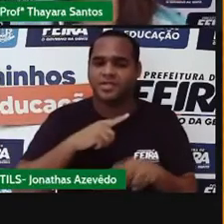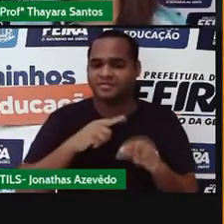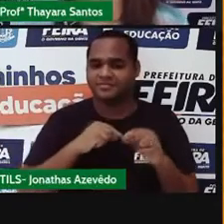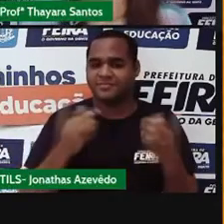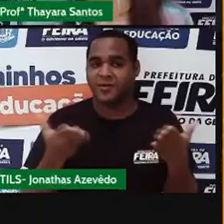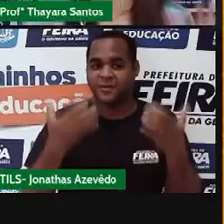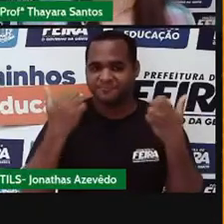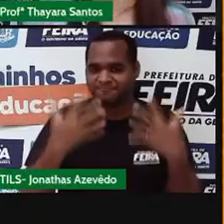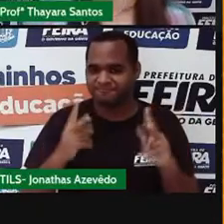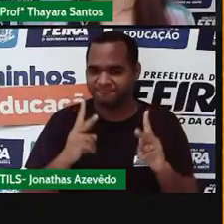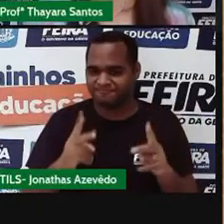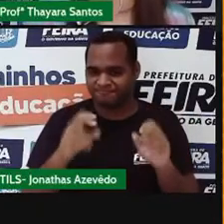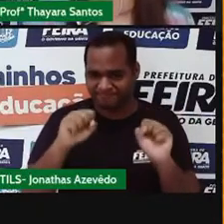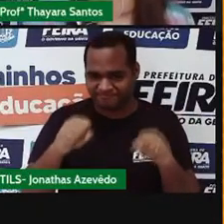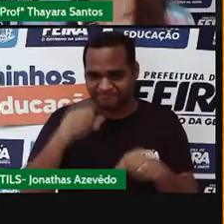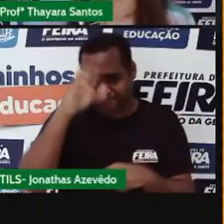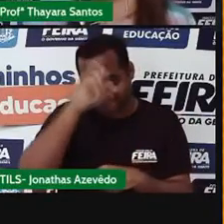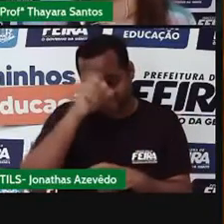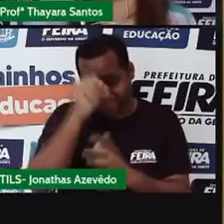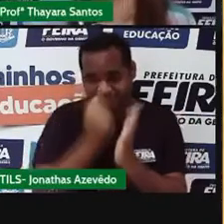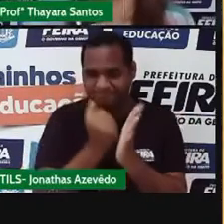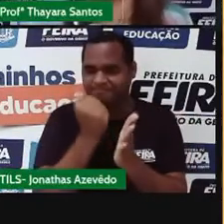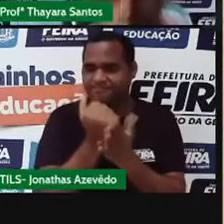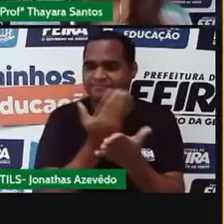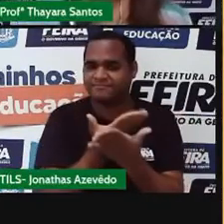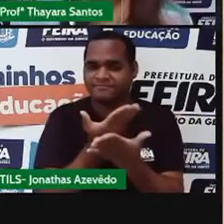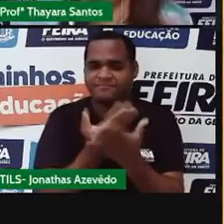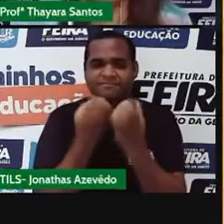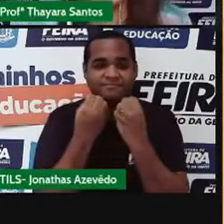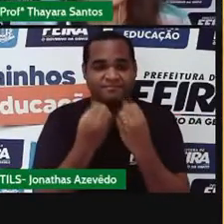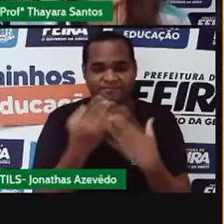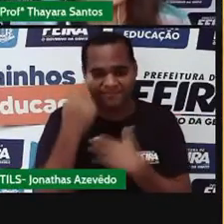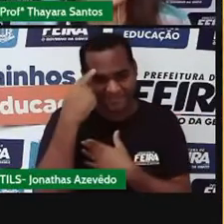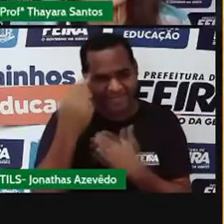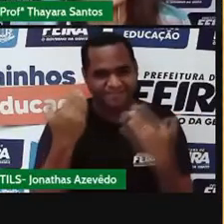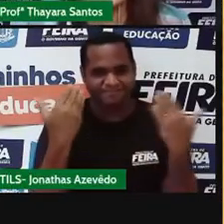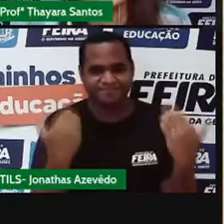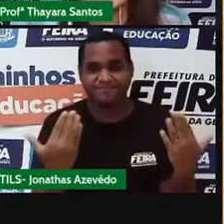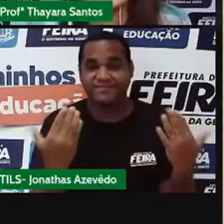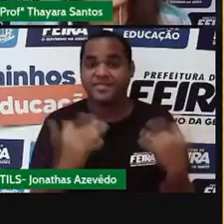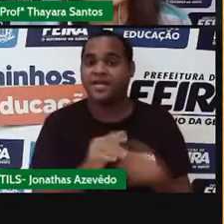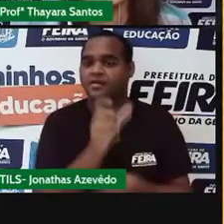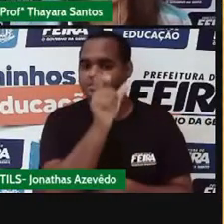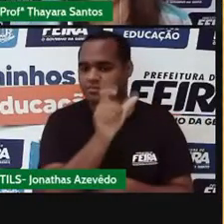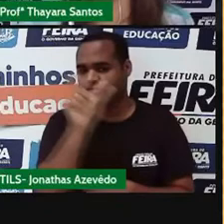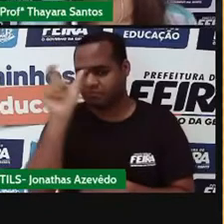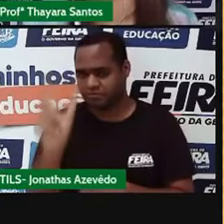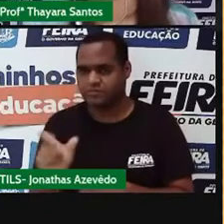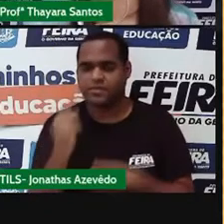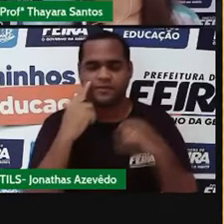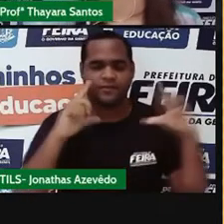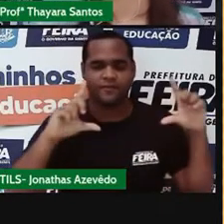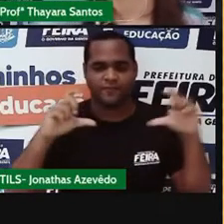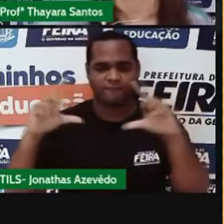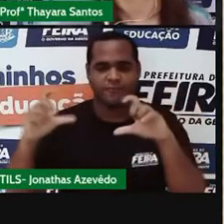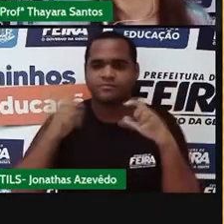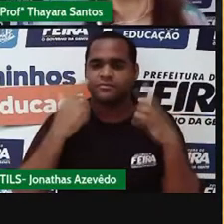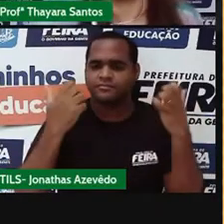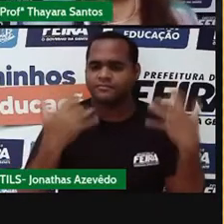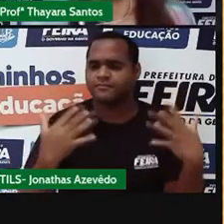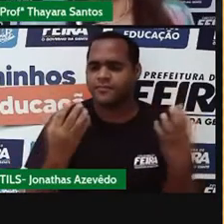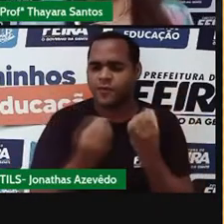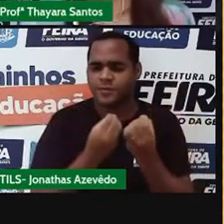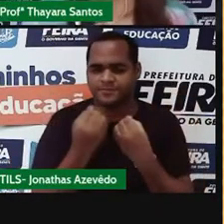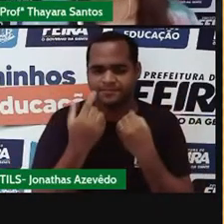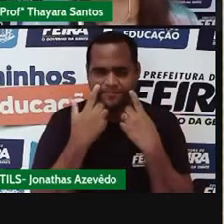Agora a gente vai continuar os nossos estudos por aqui. Então, eu trouxe para vocês aqui essas duas imagens para a gente poder identificar o